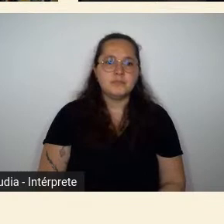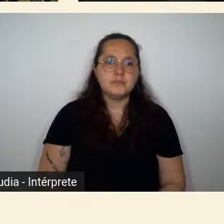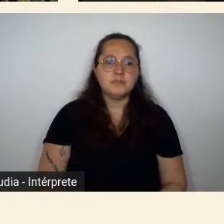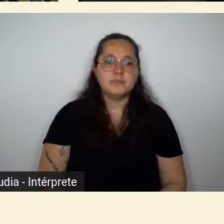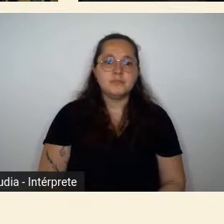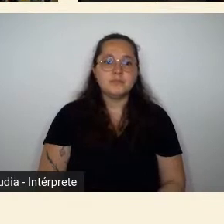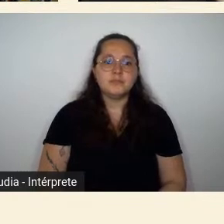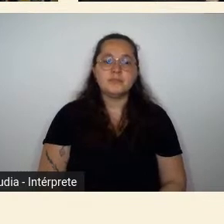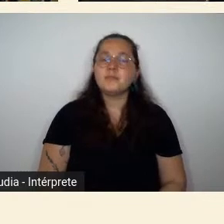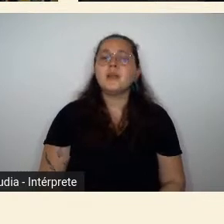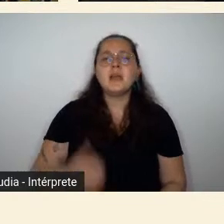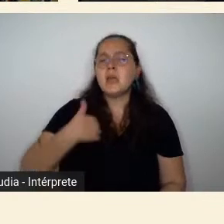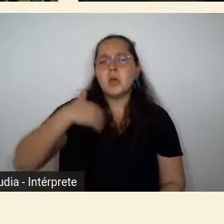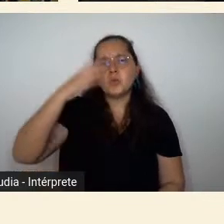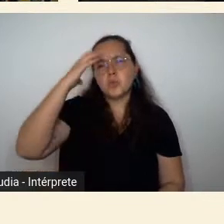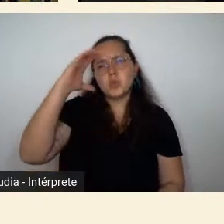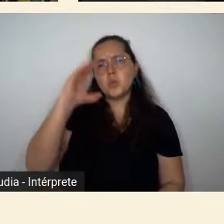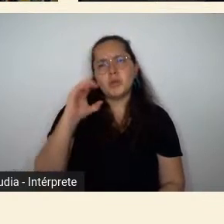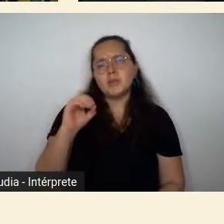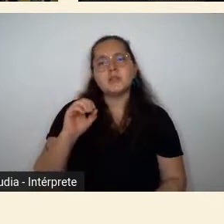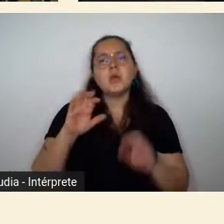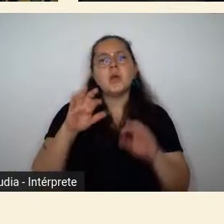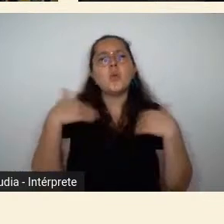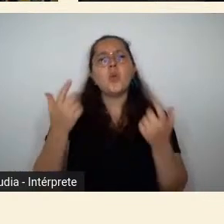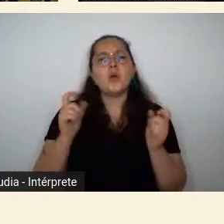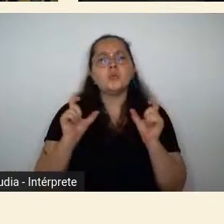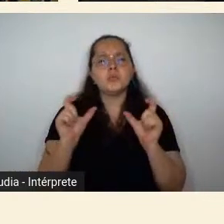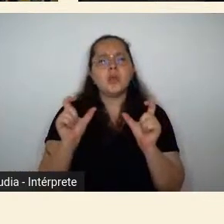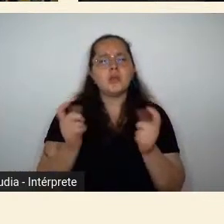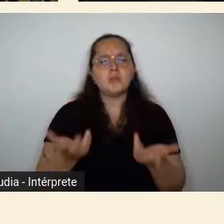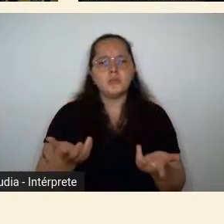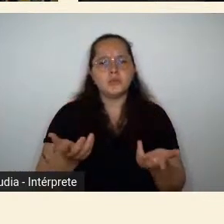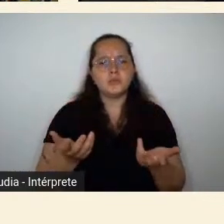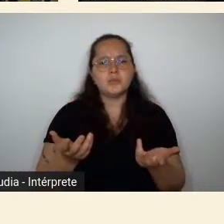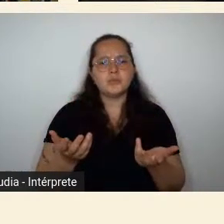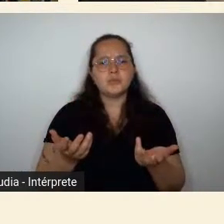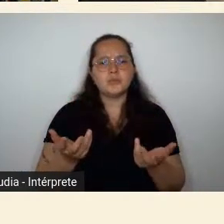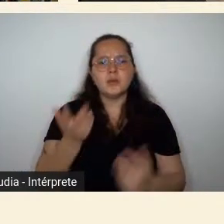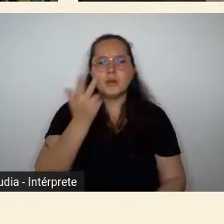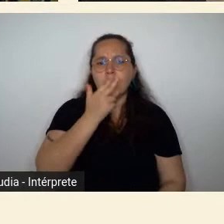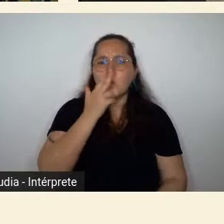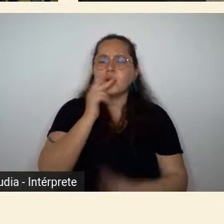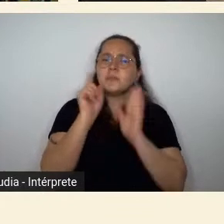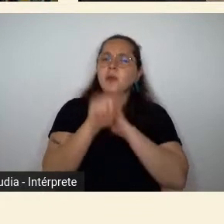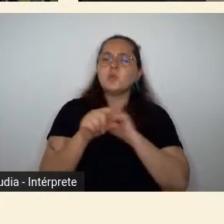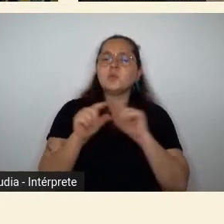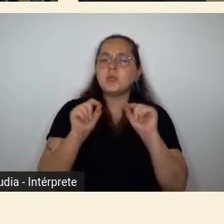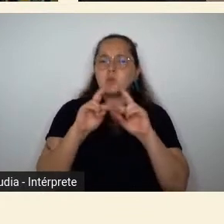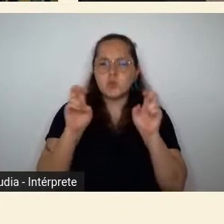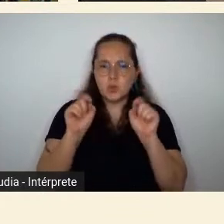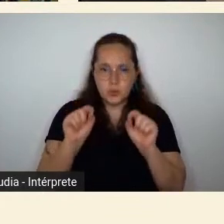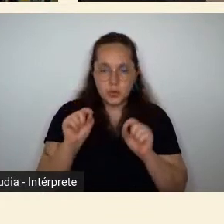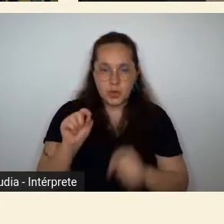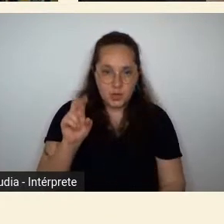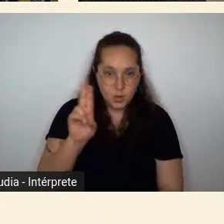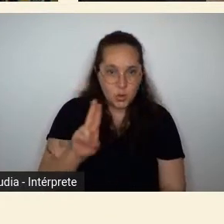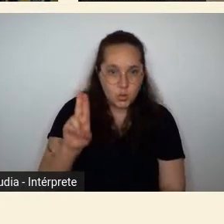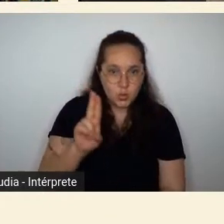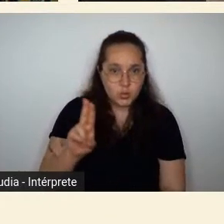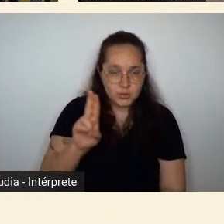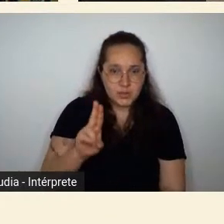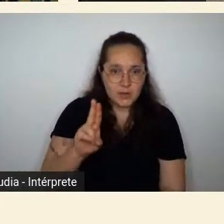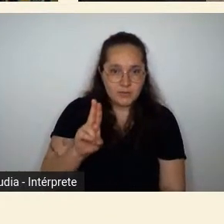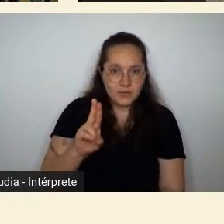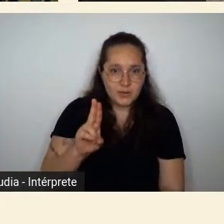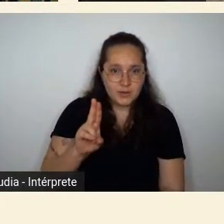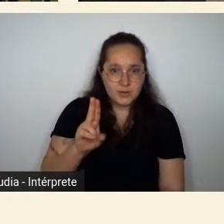como se desculpa eu não entendi que termos que eles usavam eu acho que ele está perguntando se se usavam se